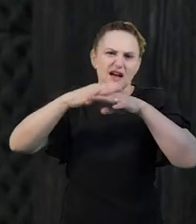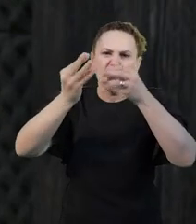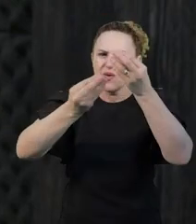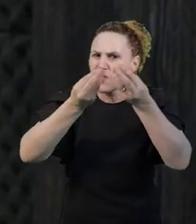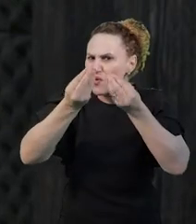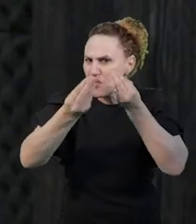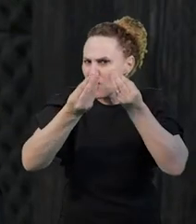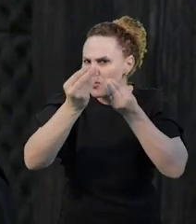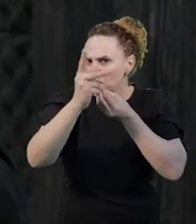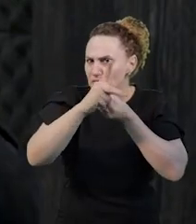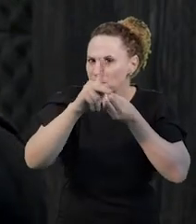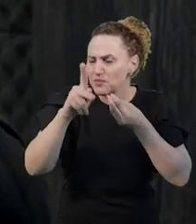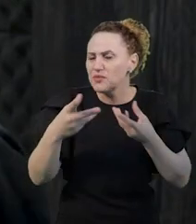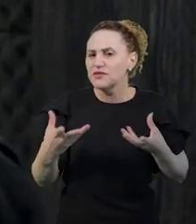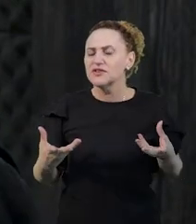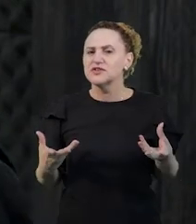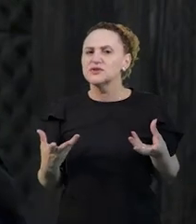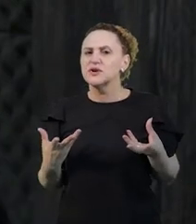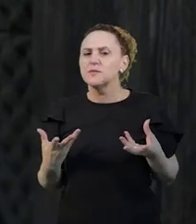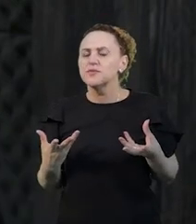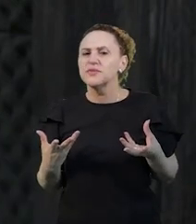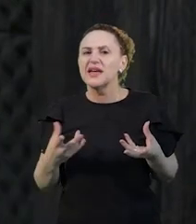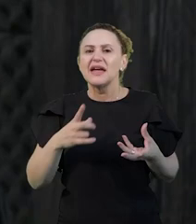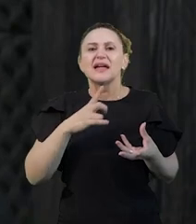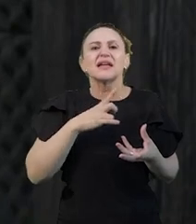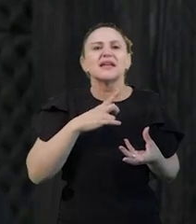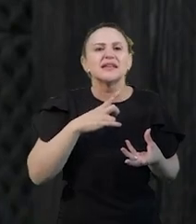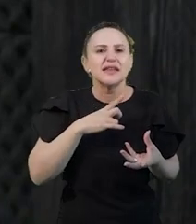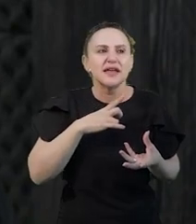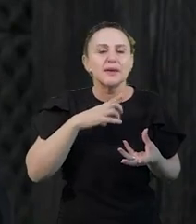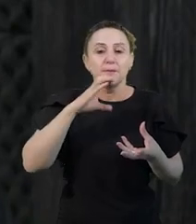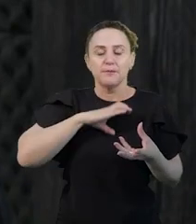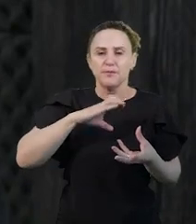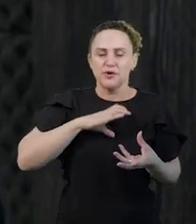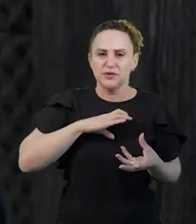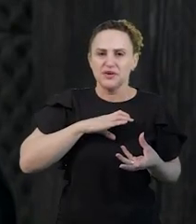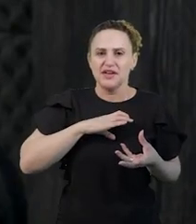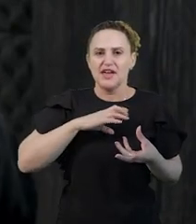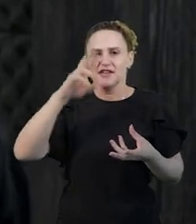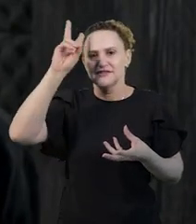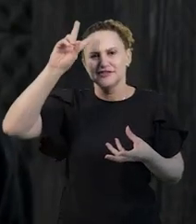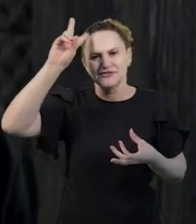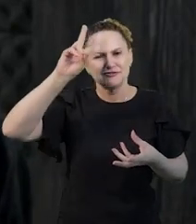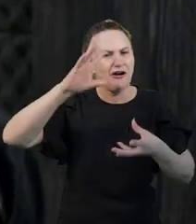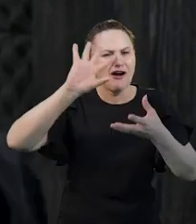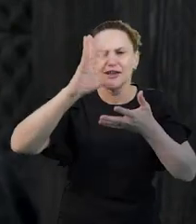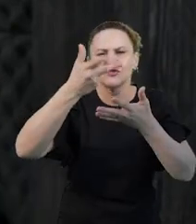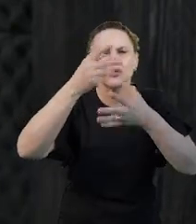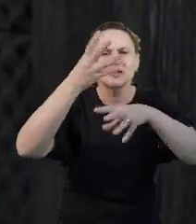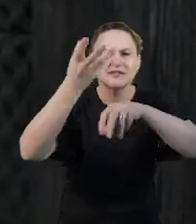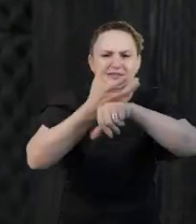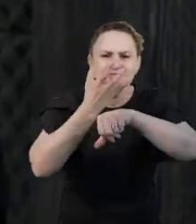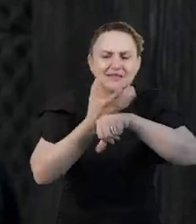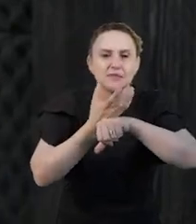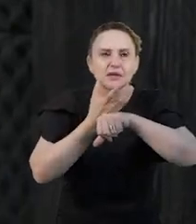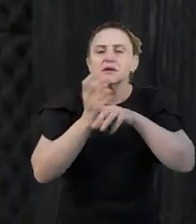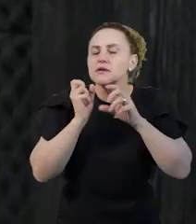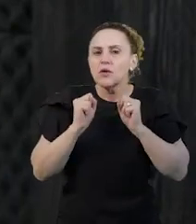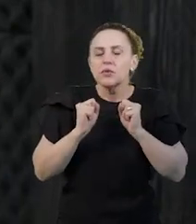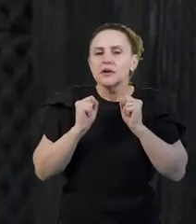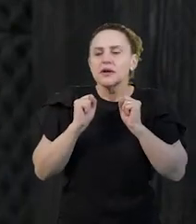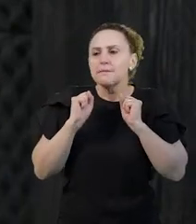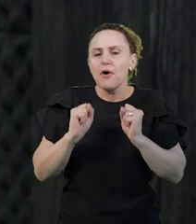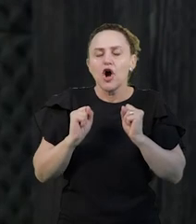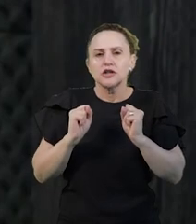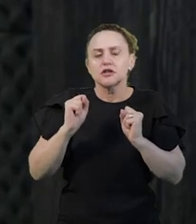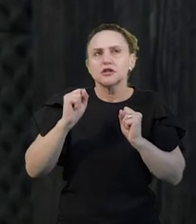um professor, então, que tem que dar português, história, geografia, educação física, etc., etc., vai poder fazer tudo?